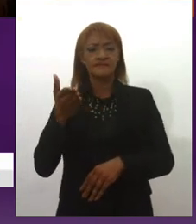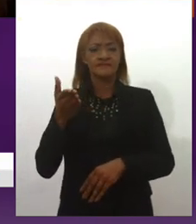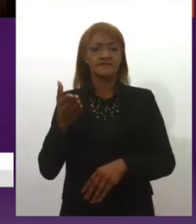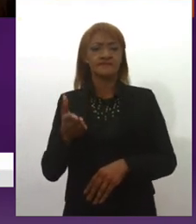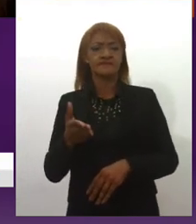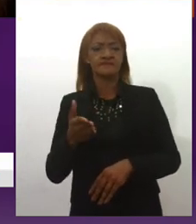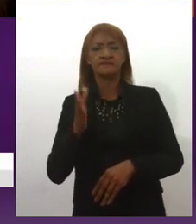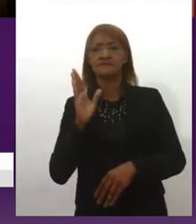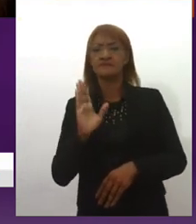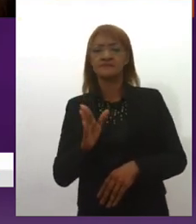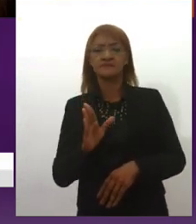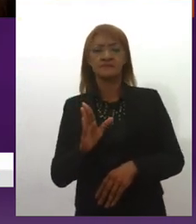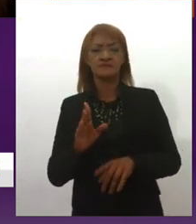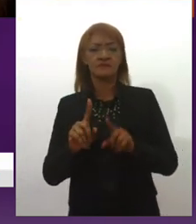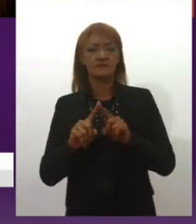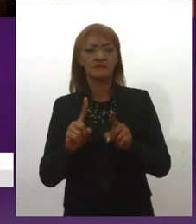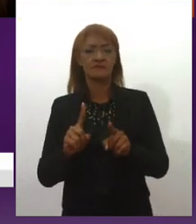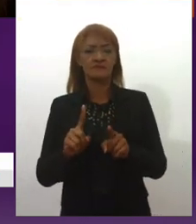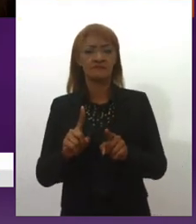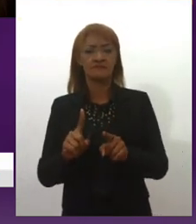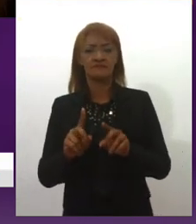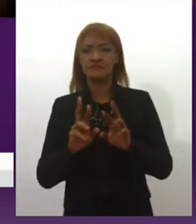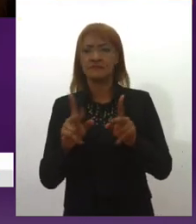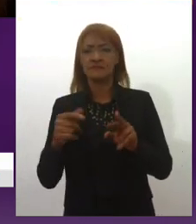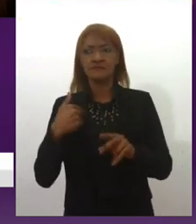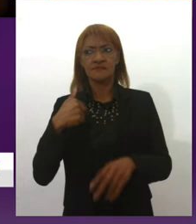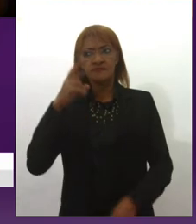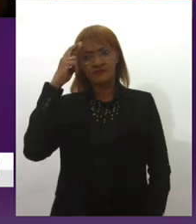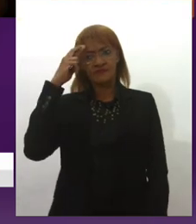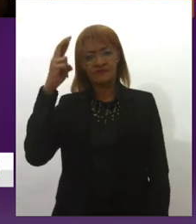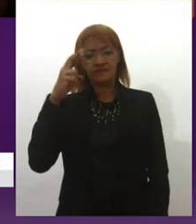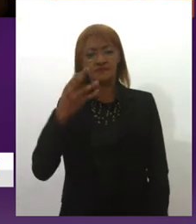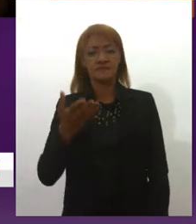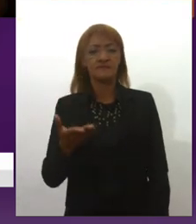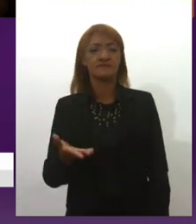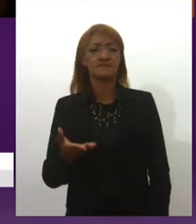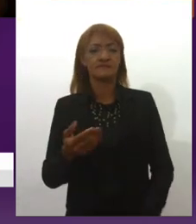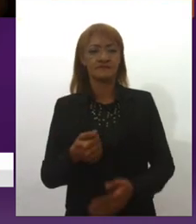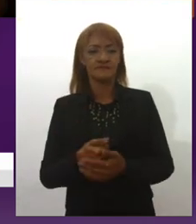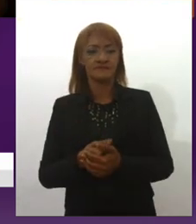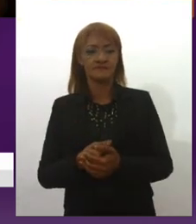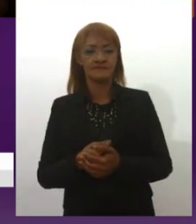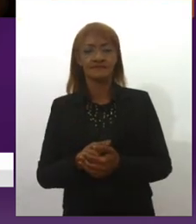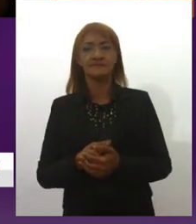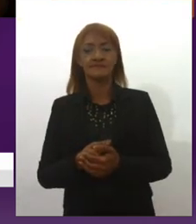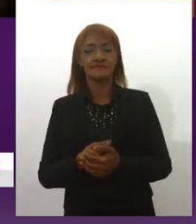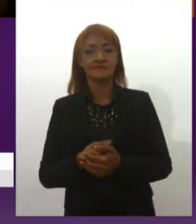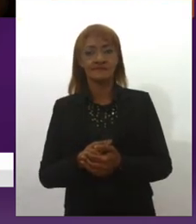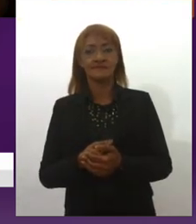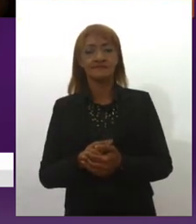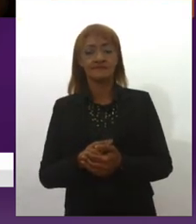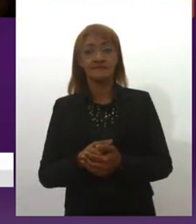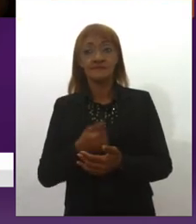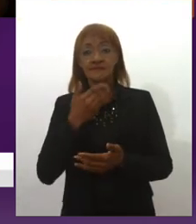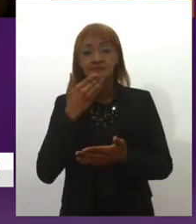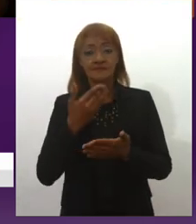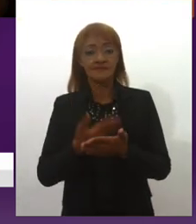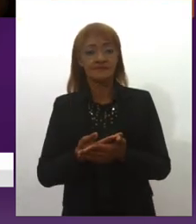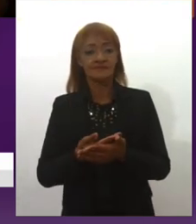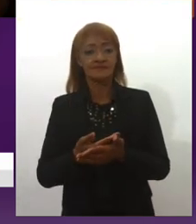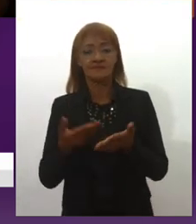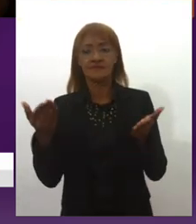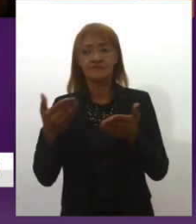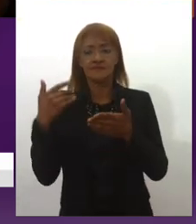o instituto e elas não estão em cargo de chefia, sabe, isso é muito louco, isso, e aí eu trouxe a reflexão,